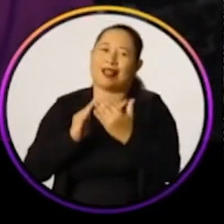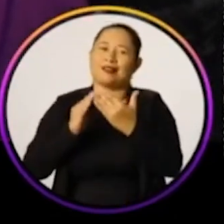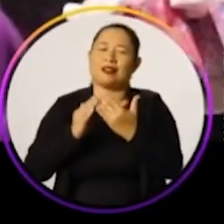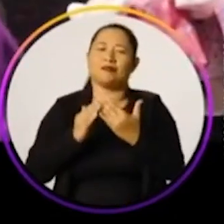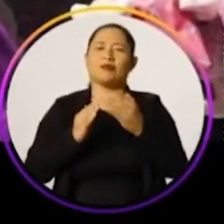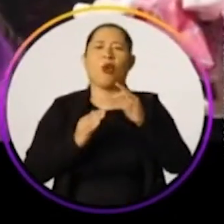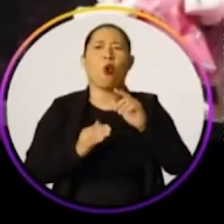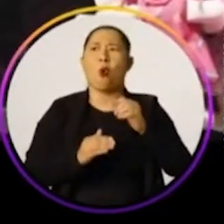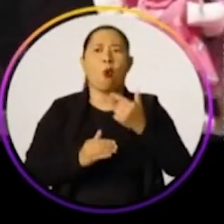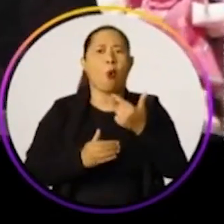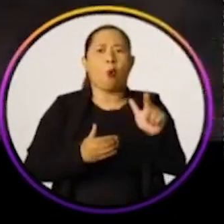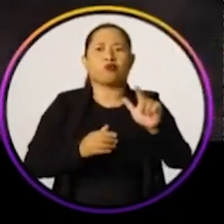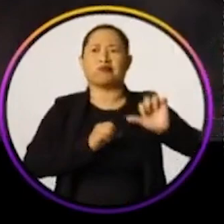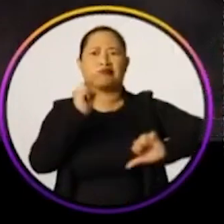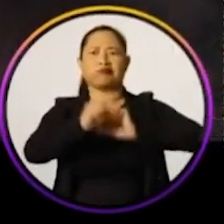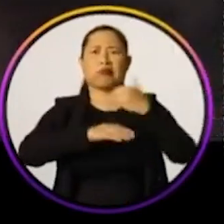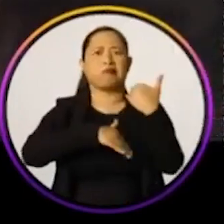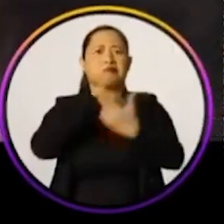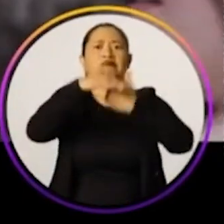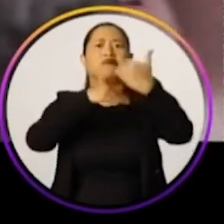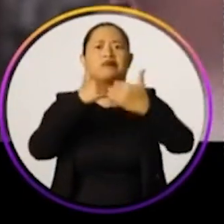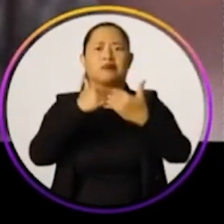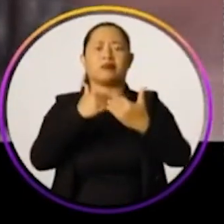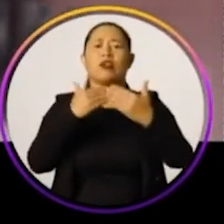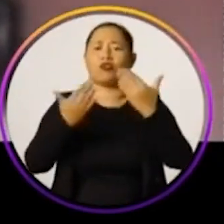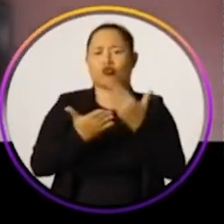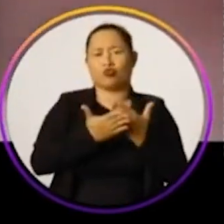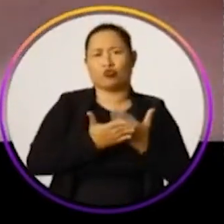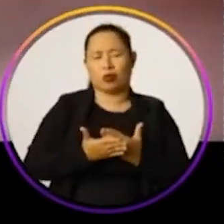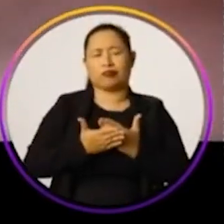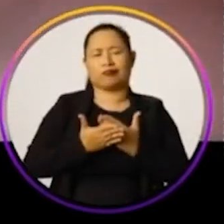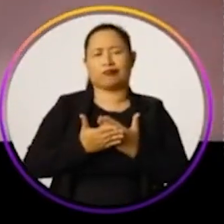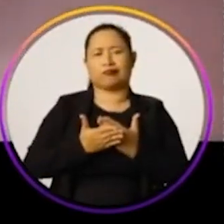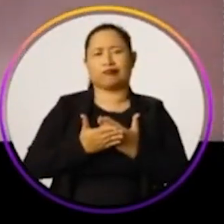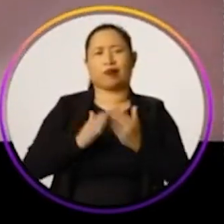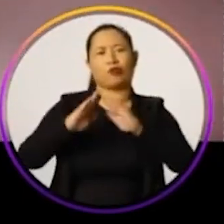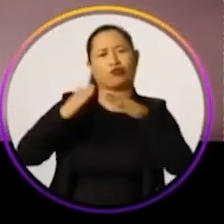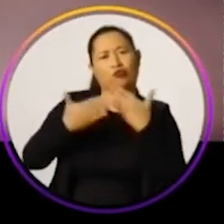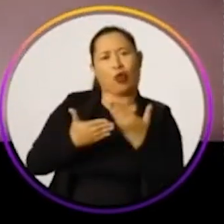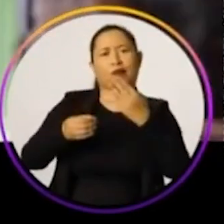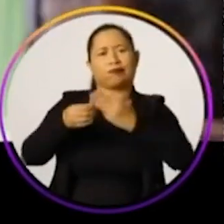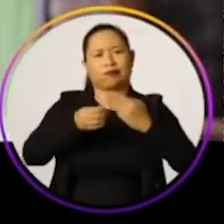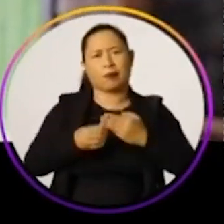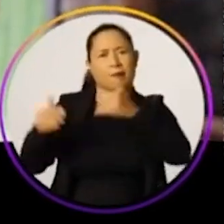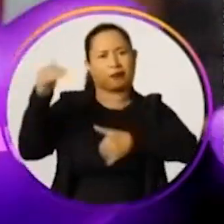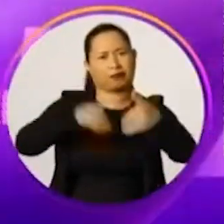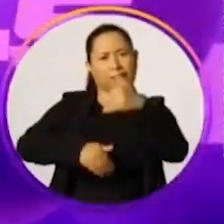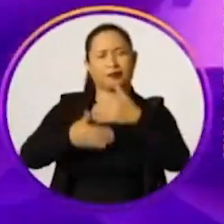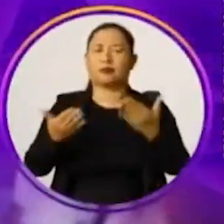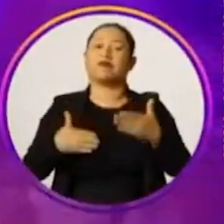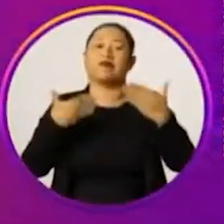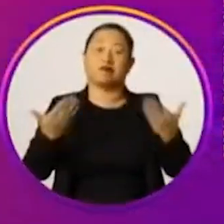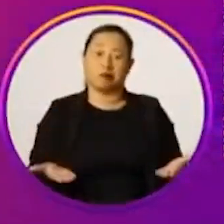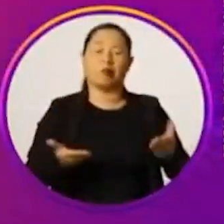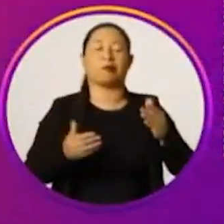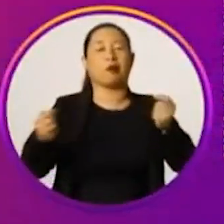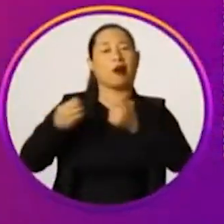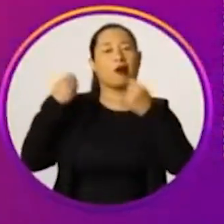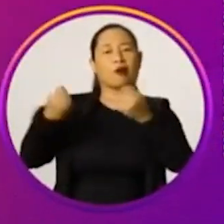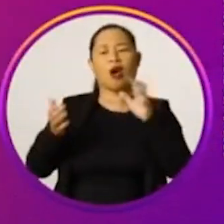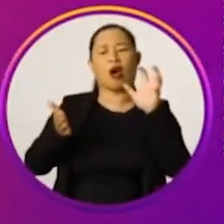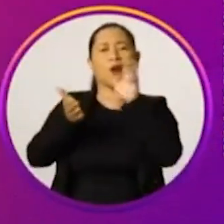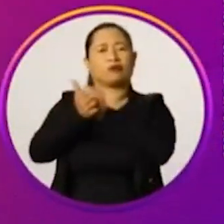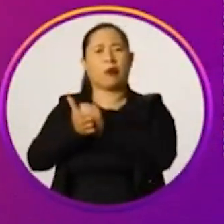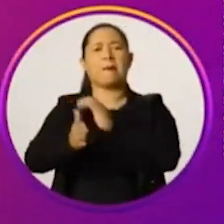sentiu em casa. Eu estou vendo uma outra desenvoltura. Ela continua estudando no Machadinho, na escola municipal e participante do SPD. Não por